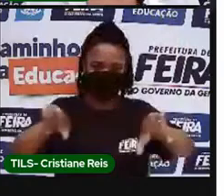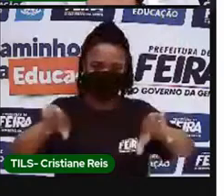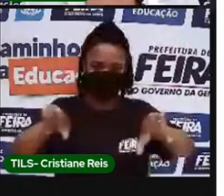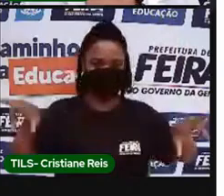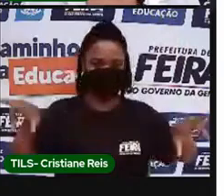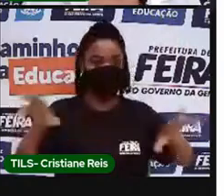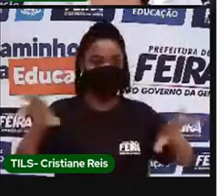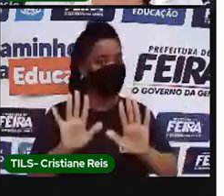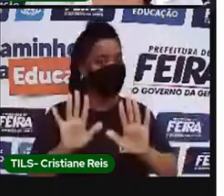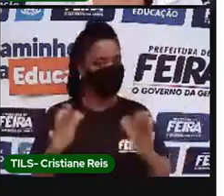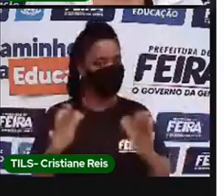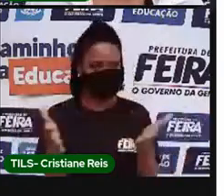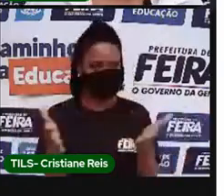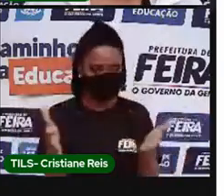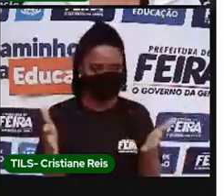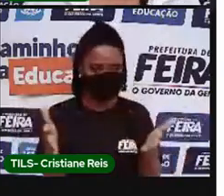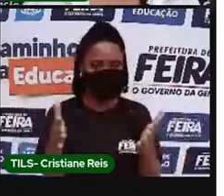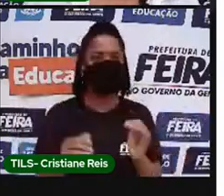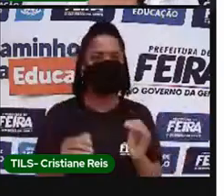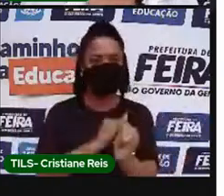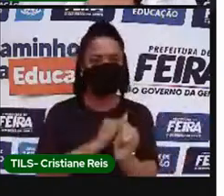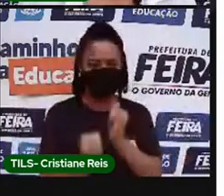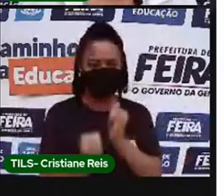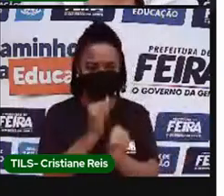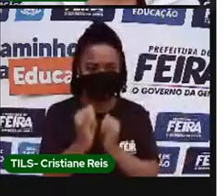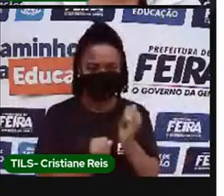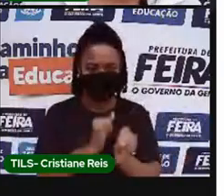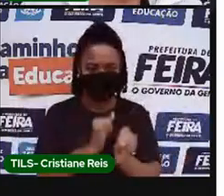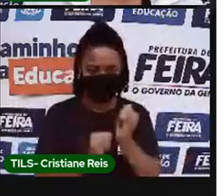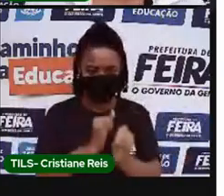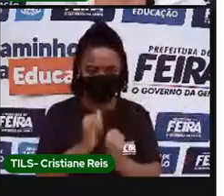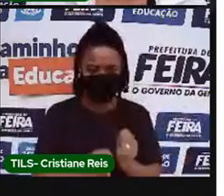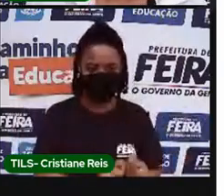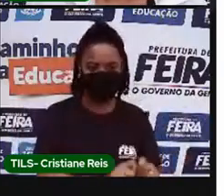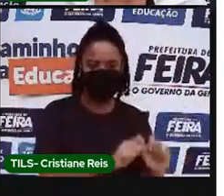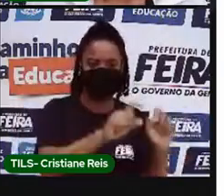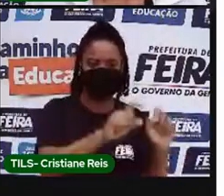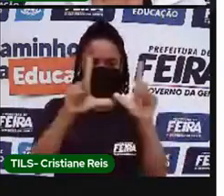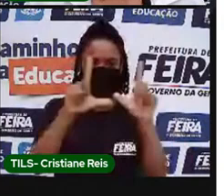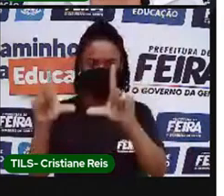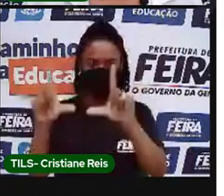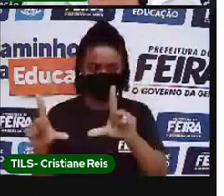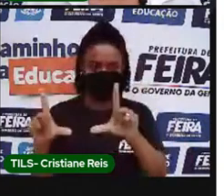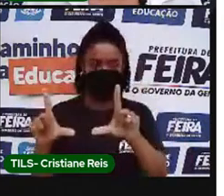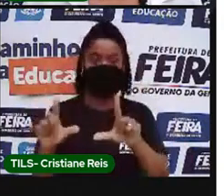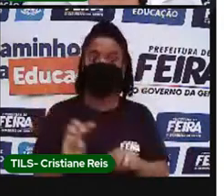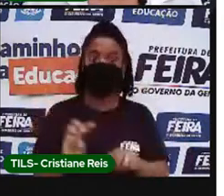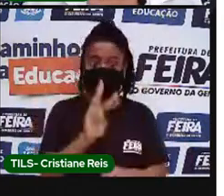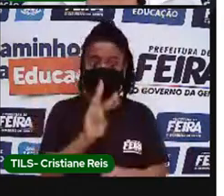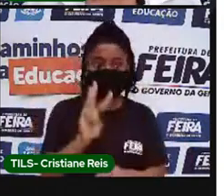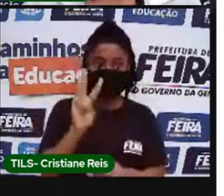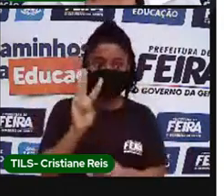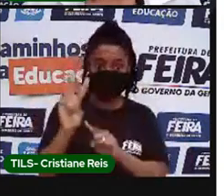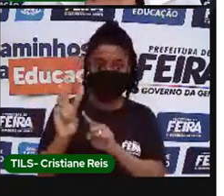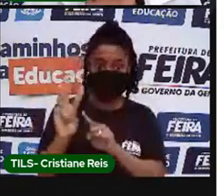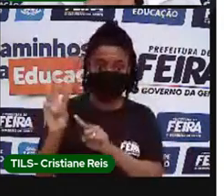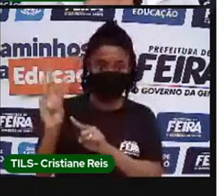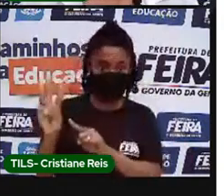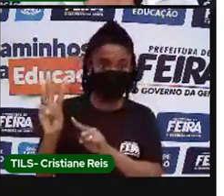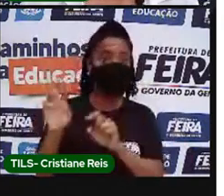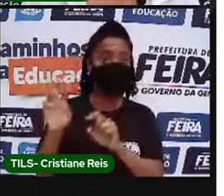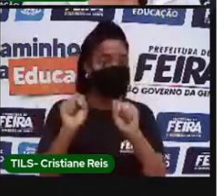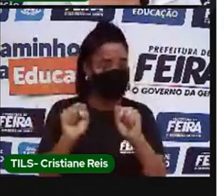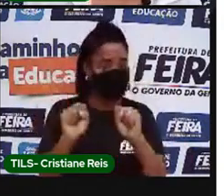virtual. Coloquei aqui no slide para vocês o link. Caso vocês tenham acesso à internet,